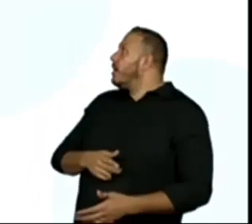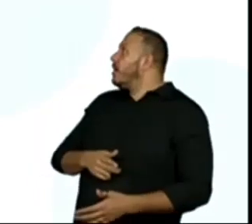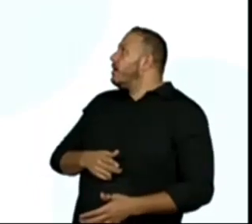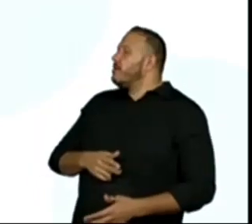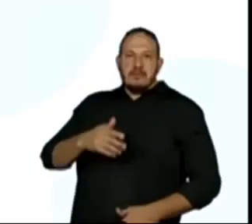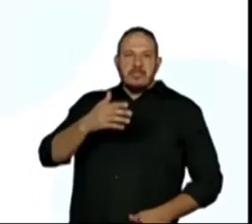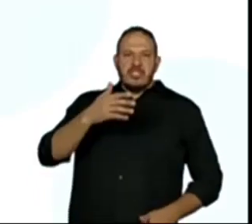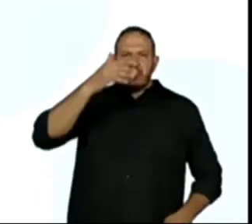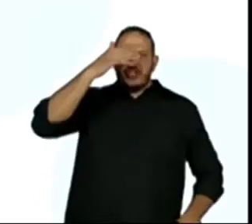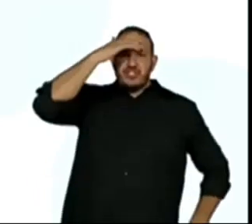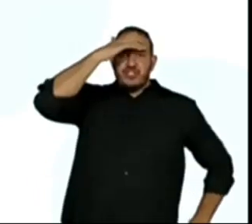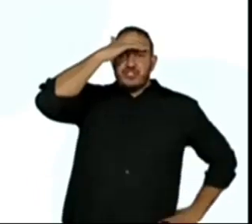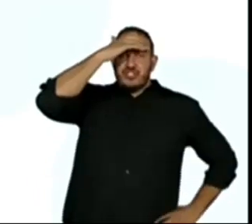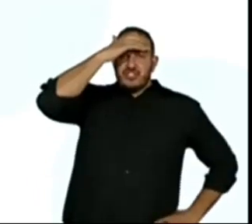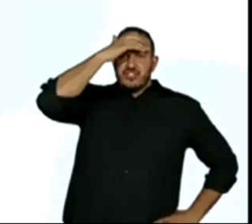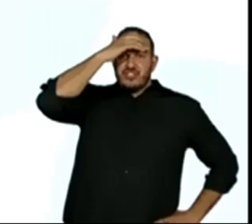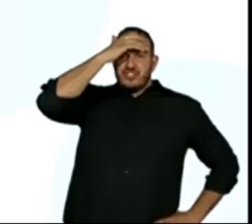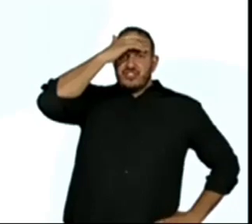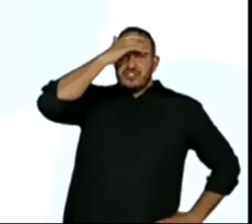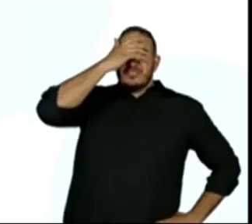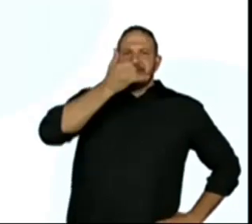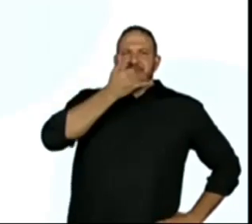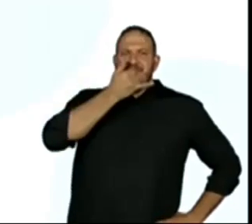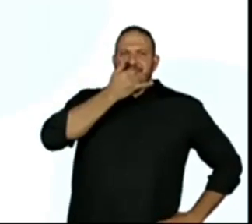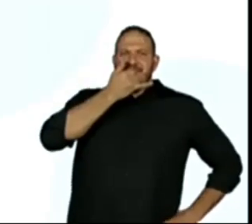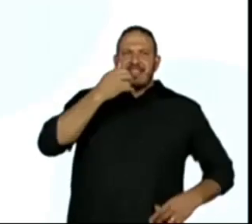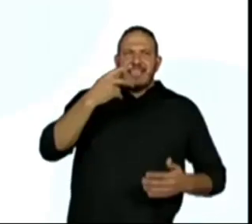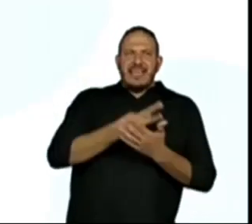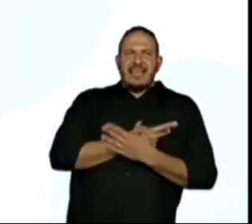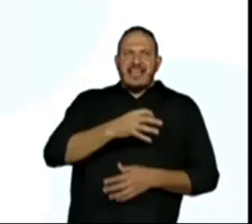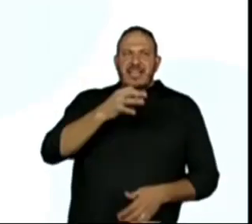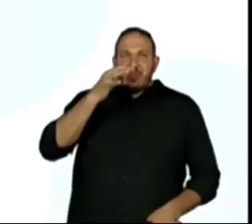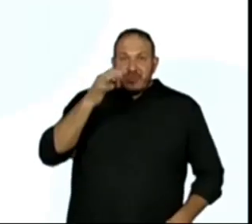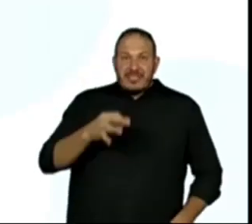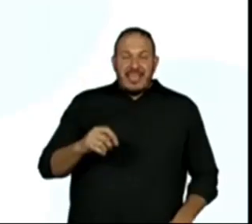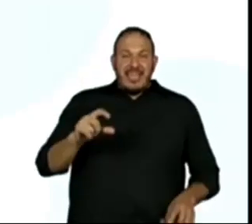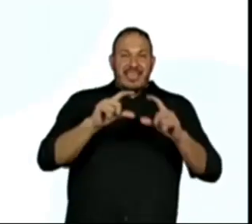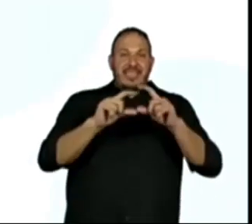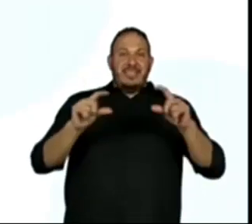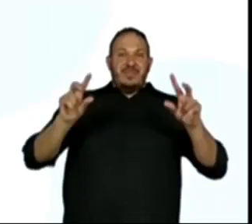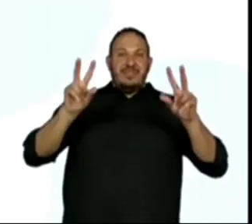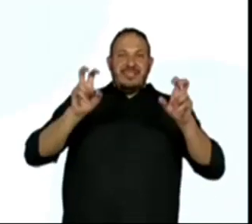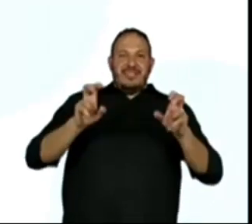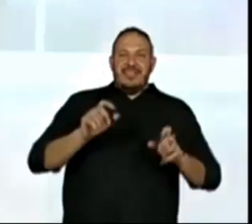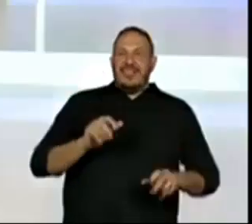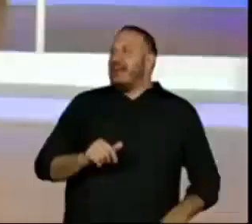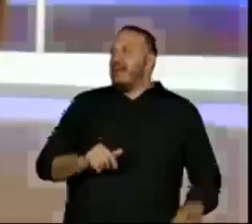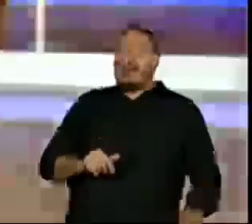abac... Isso! Ó. Esse título teria que passar limpo.